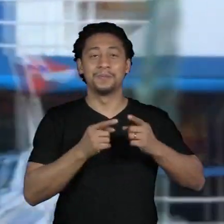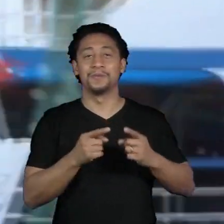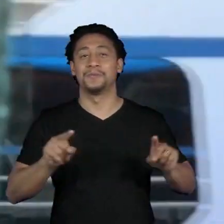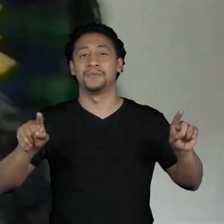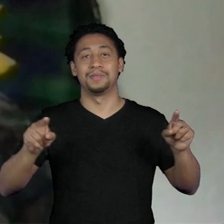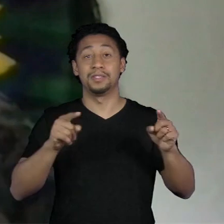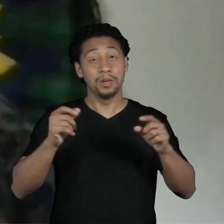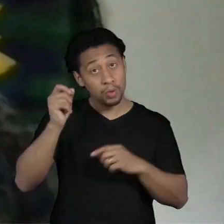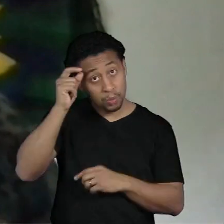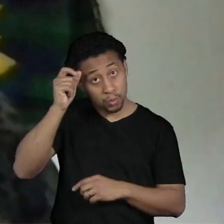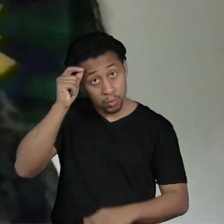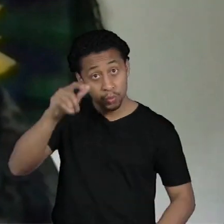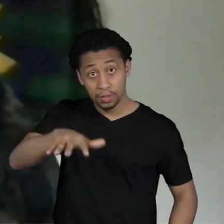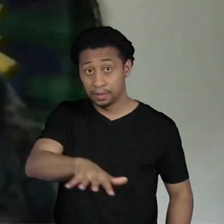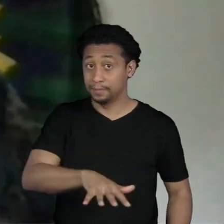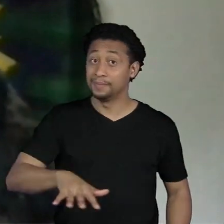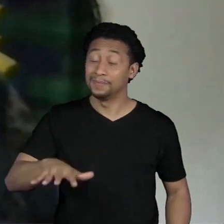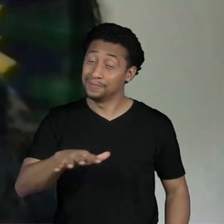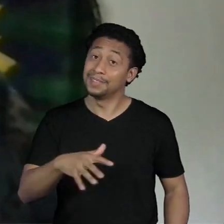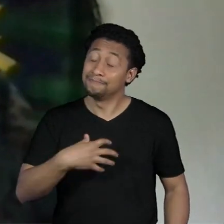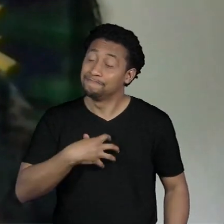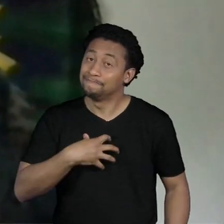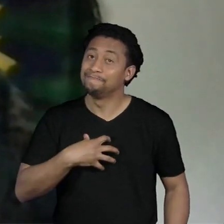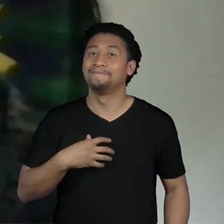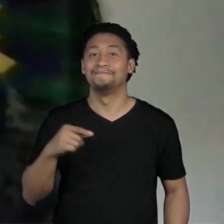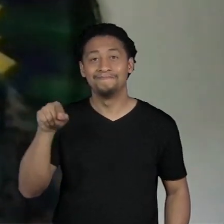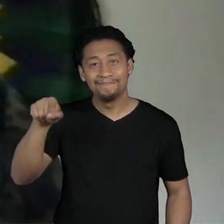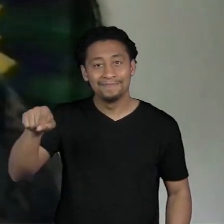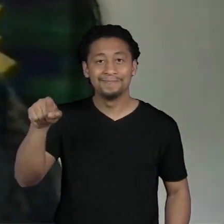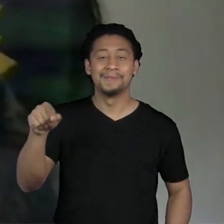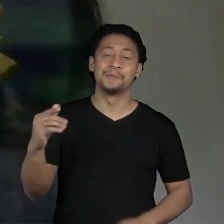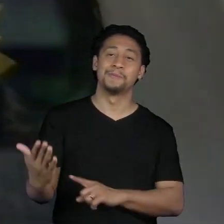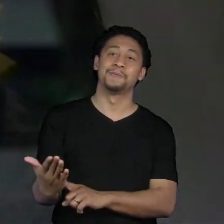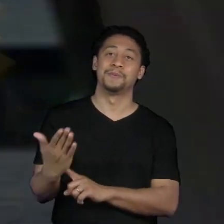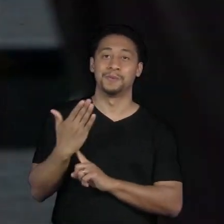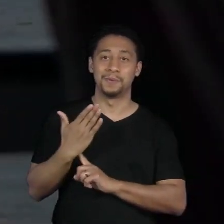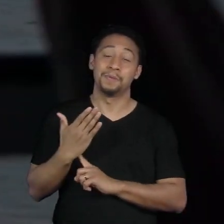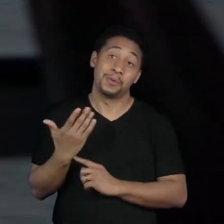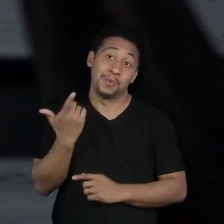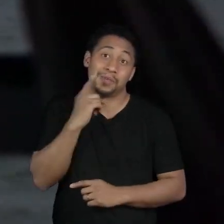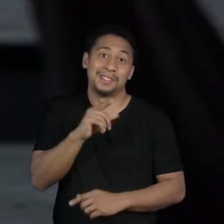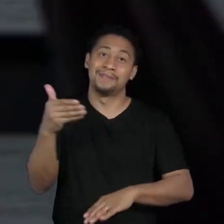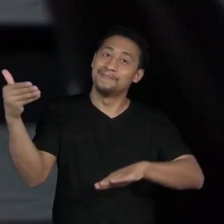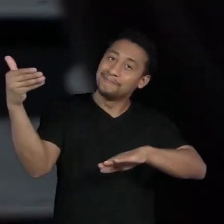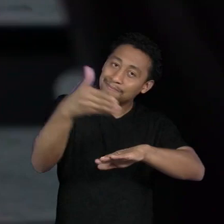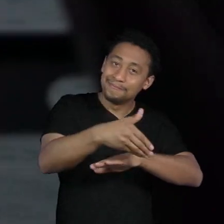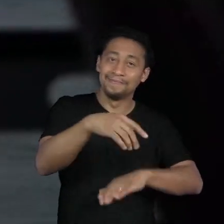músicas então foi sim a música desses compositores que me trouxe para cá